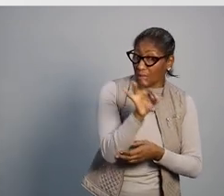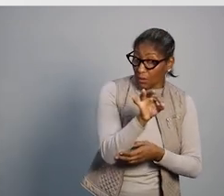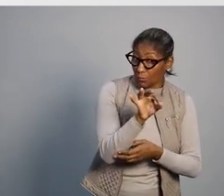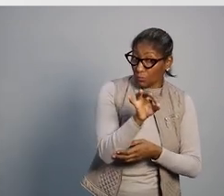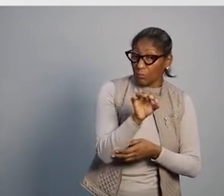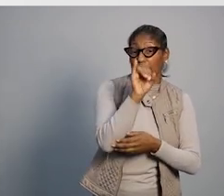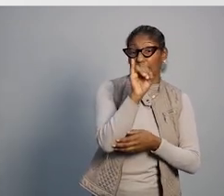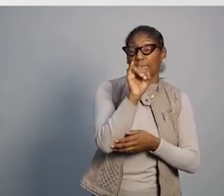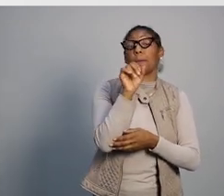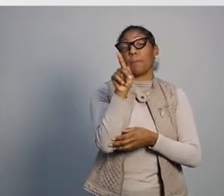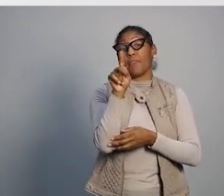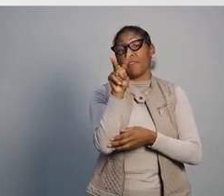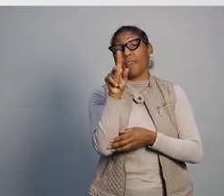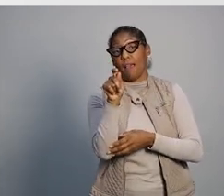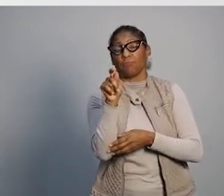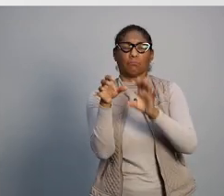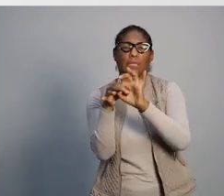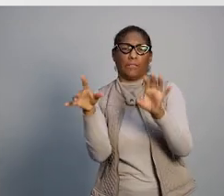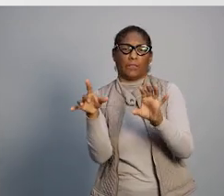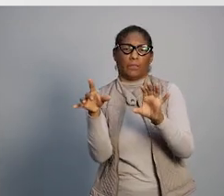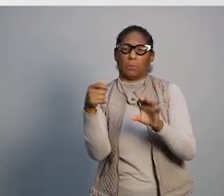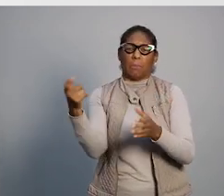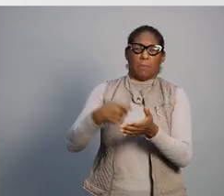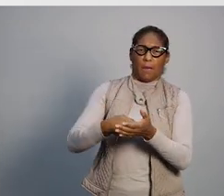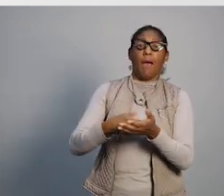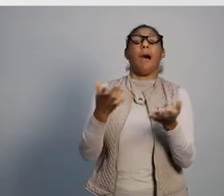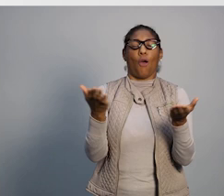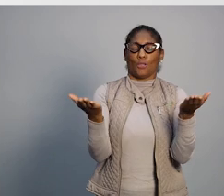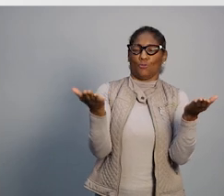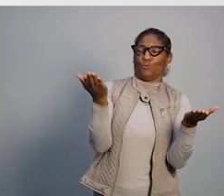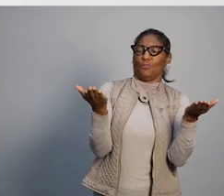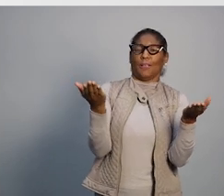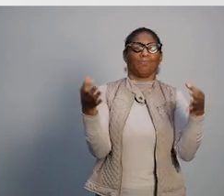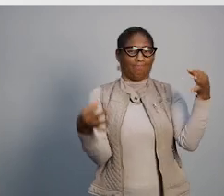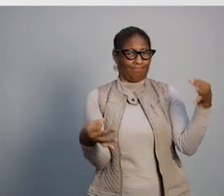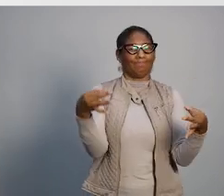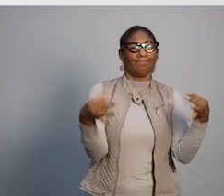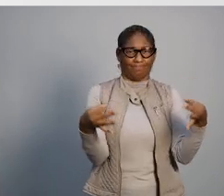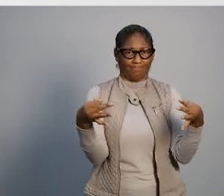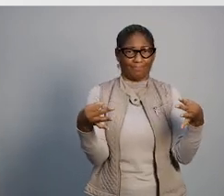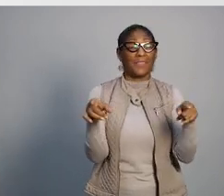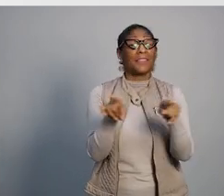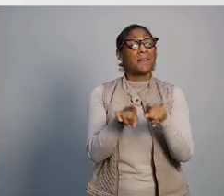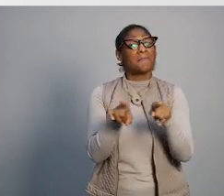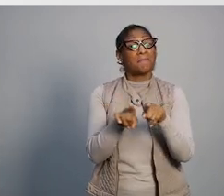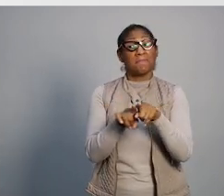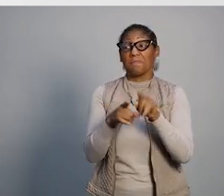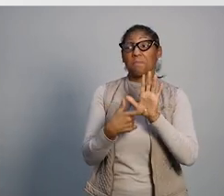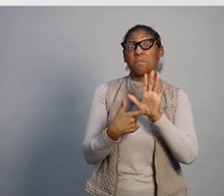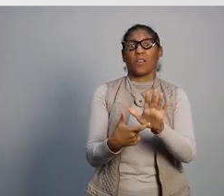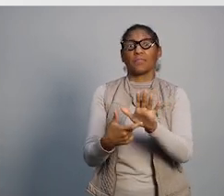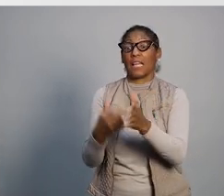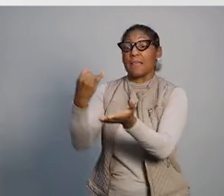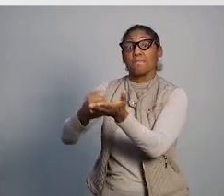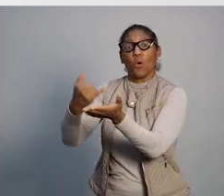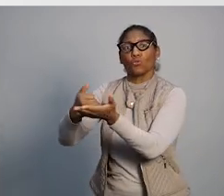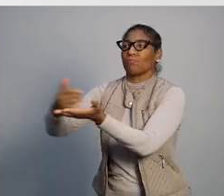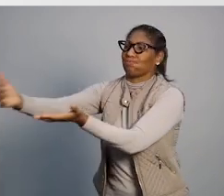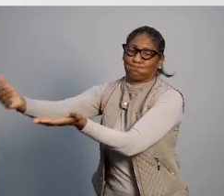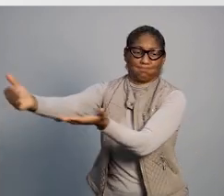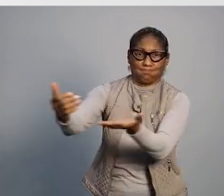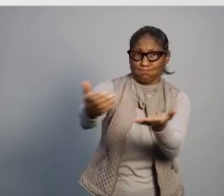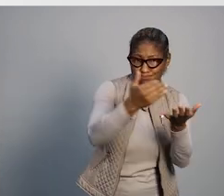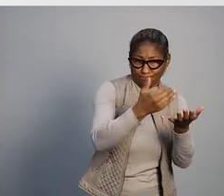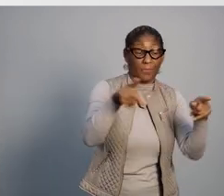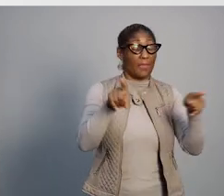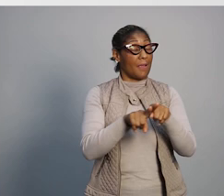25% os que vão ficar isentos. Isso traz mais justiça tributária ao sistema e tem um impacto expressivo